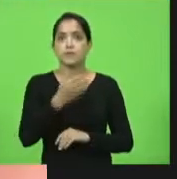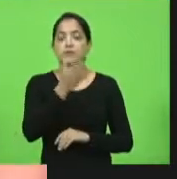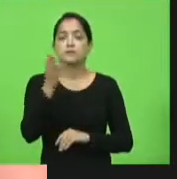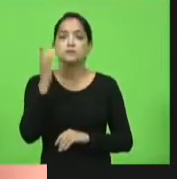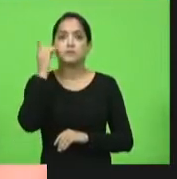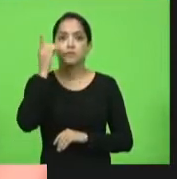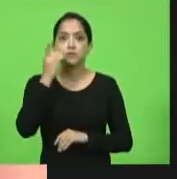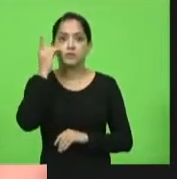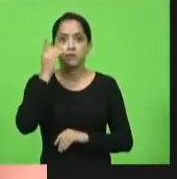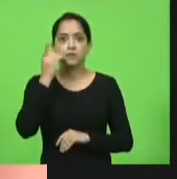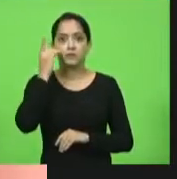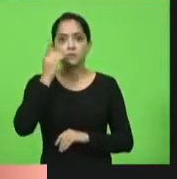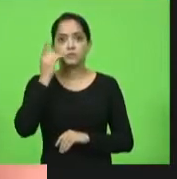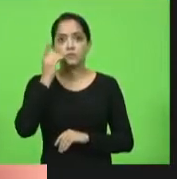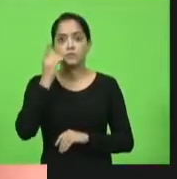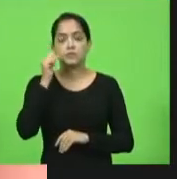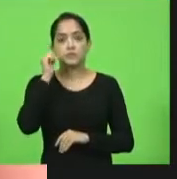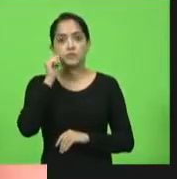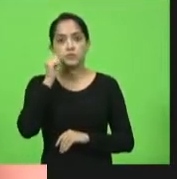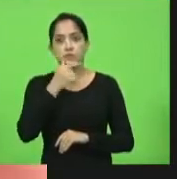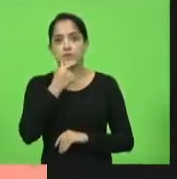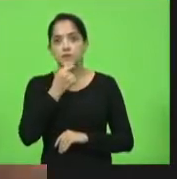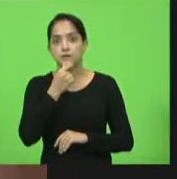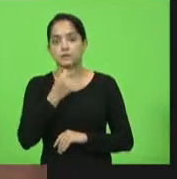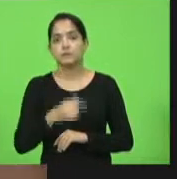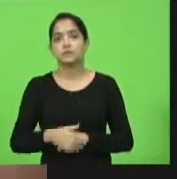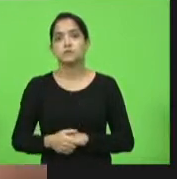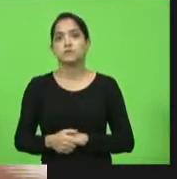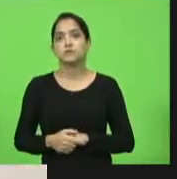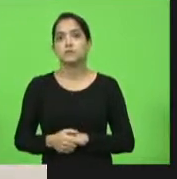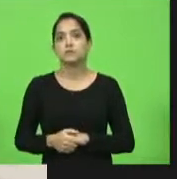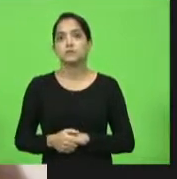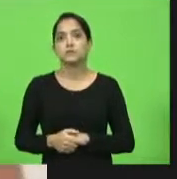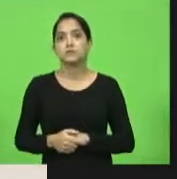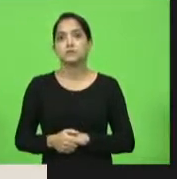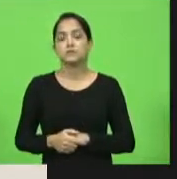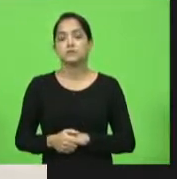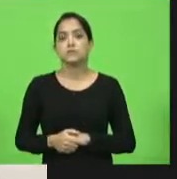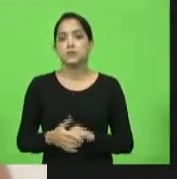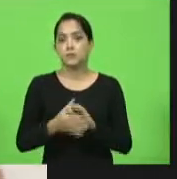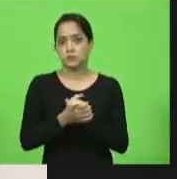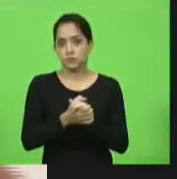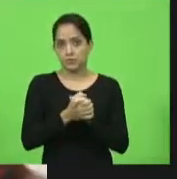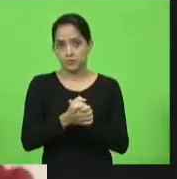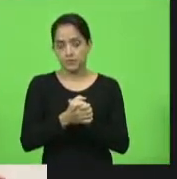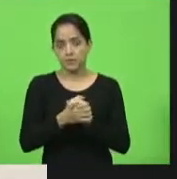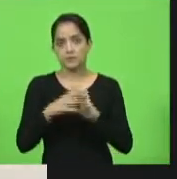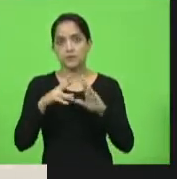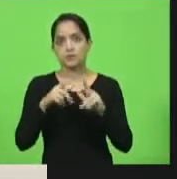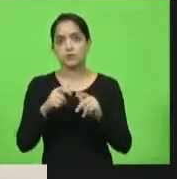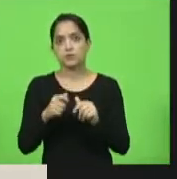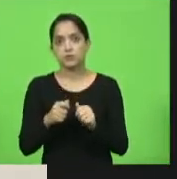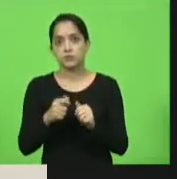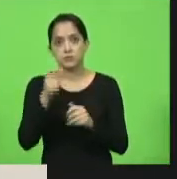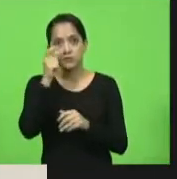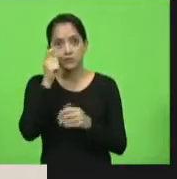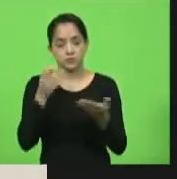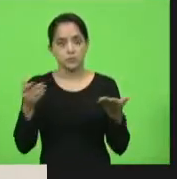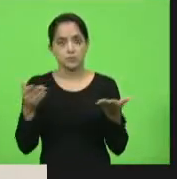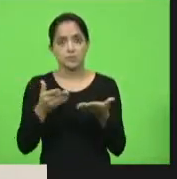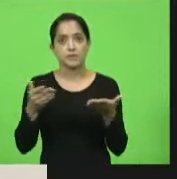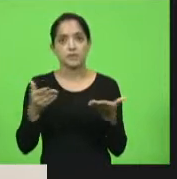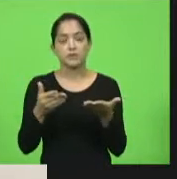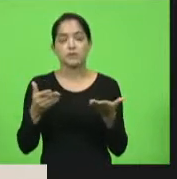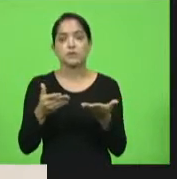senhores deputados, deputadas, meus cumprimentos e a todos aqueles e aquelas que nos acompanham.